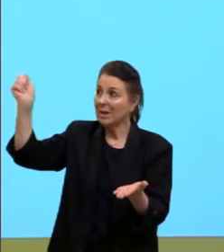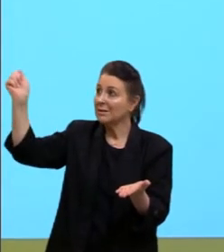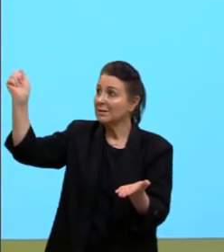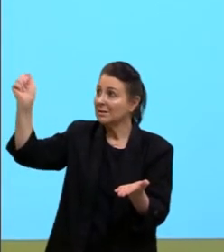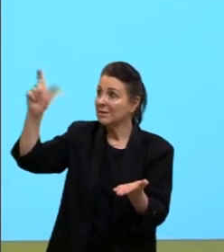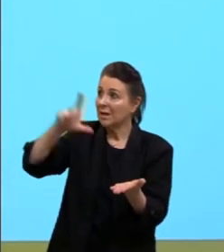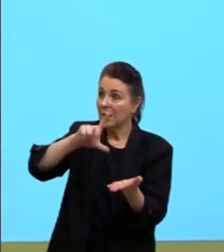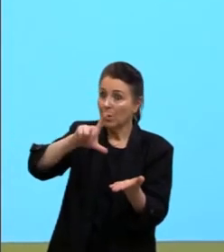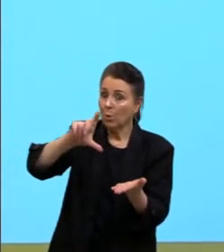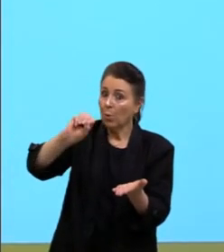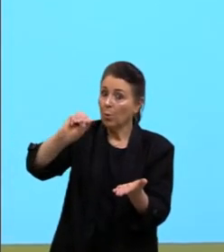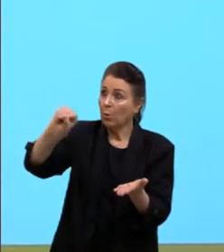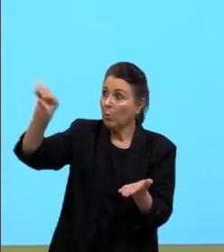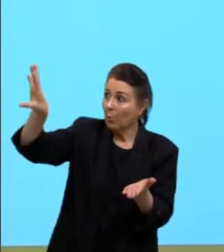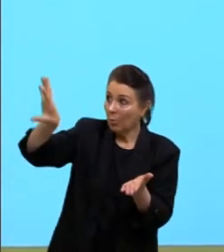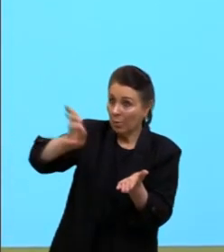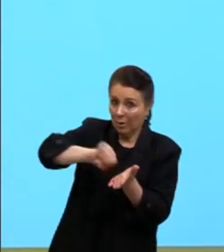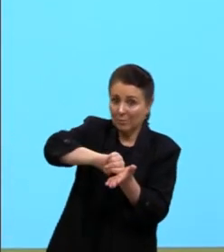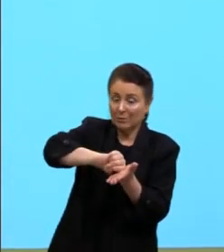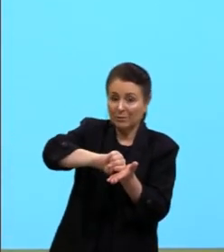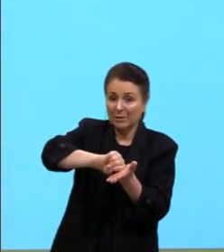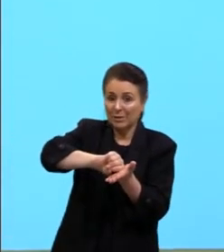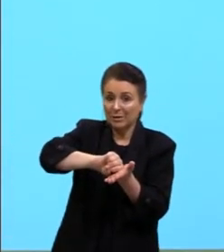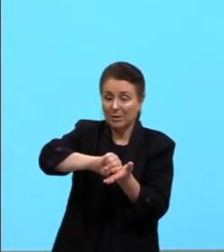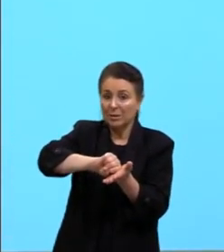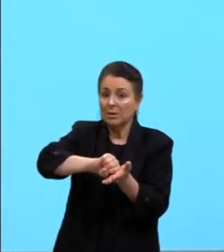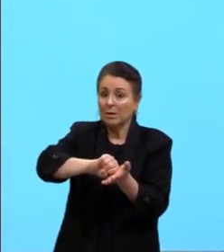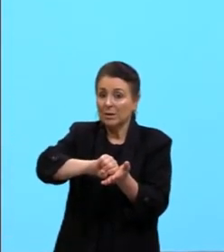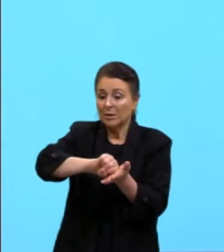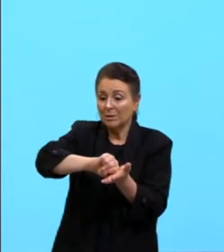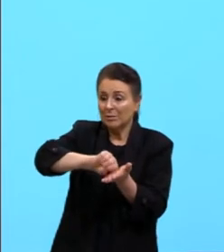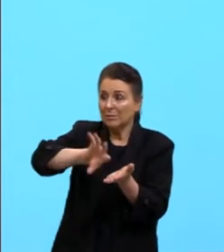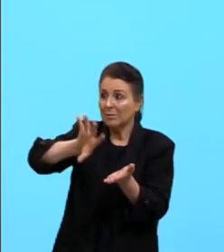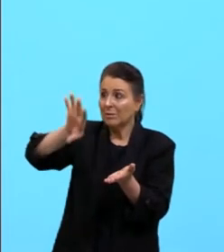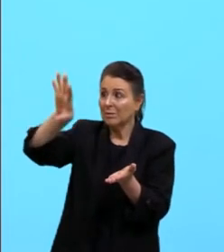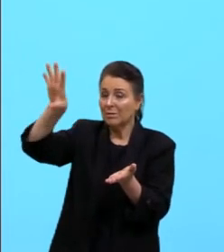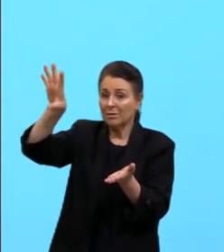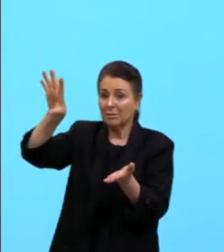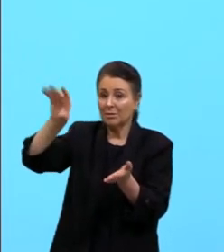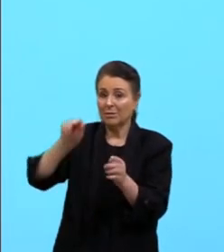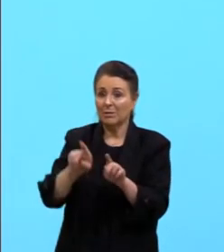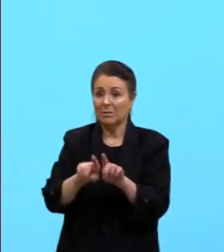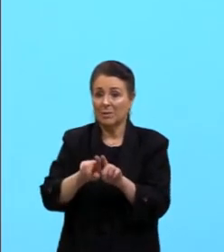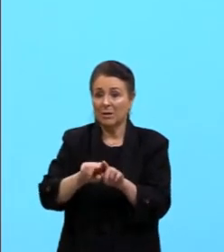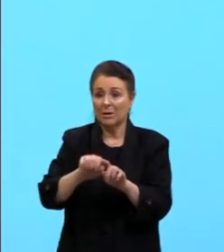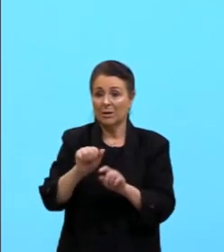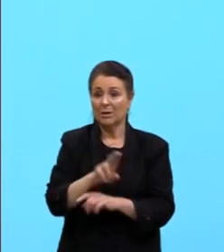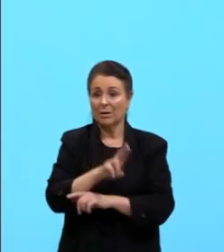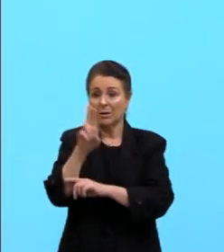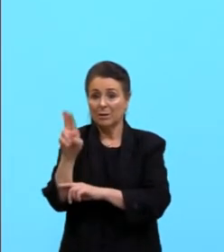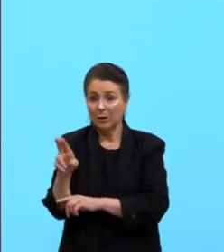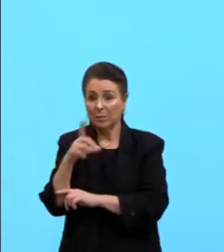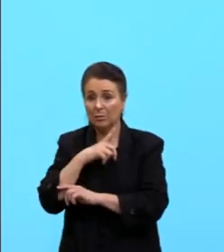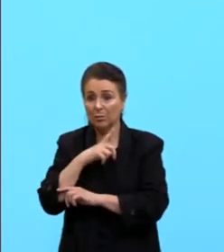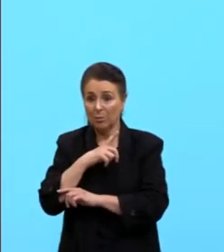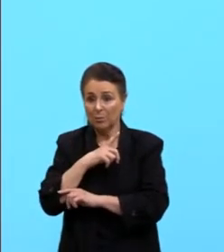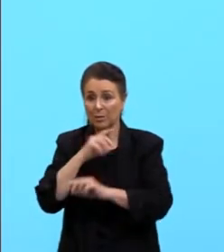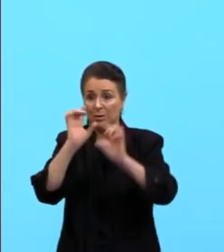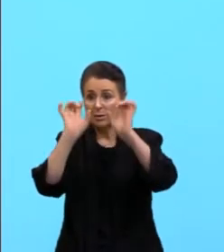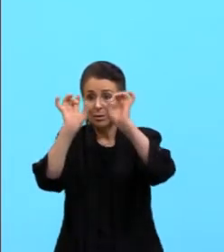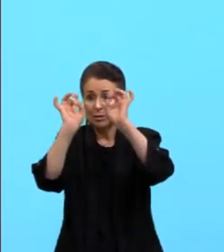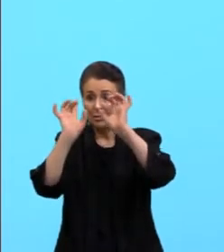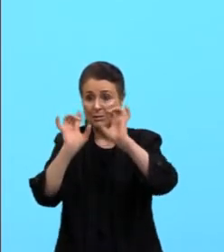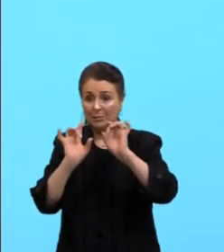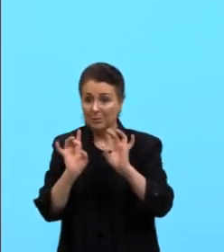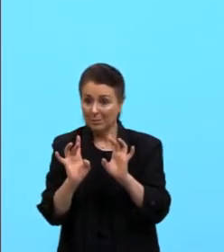absorver e mandar outros tipos de raio. O nome disso a gente chama de albedo, certo? A taxa de albedo vai